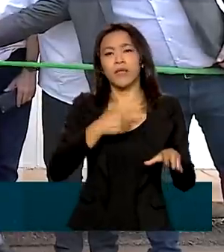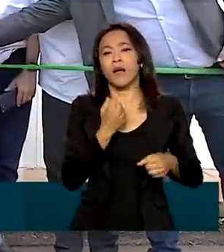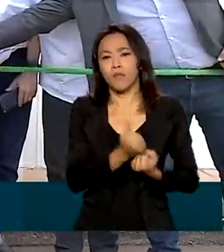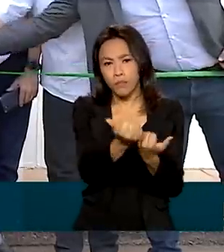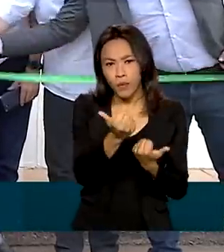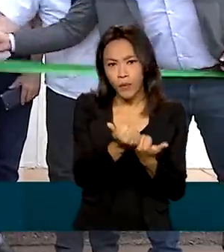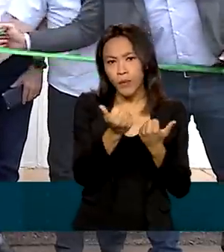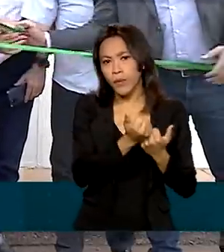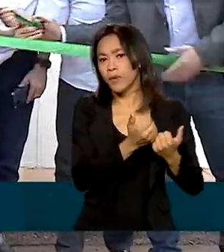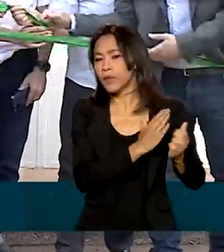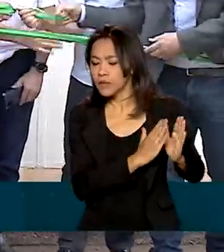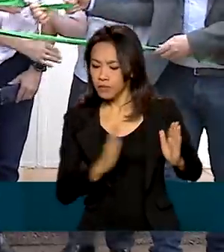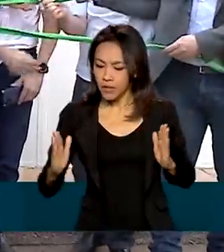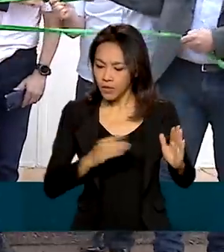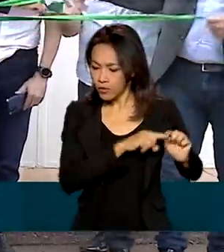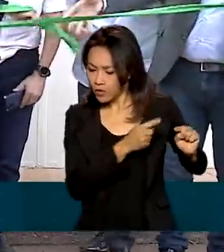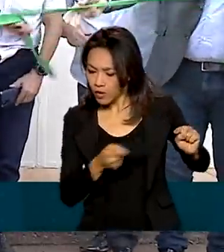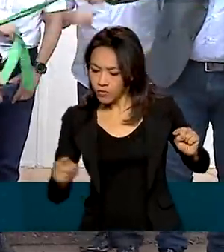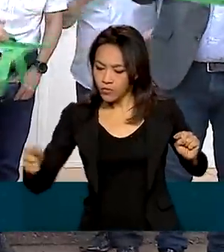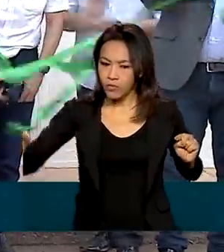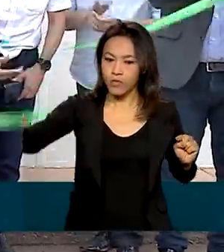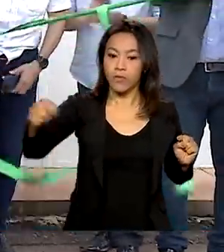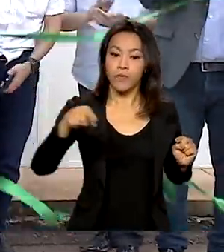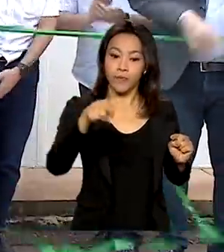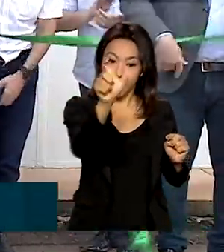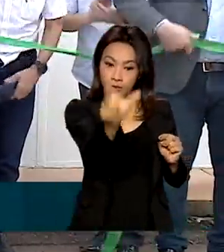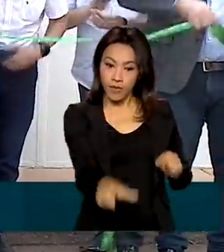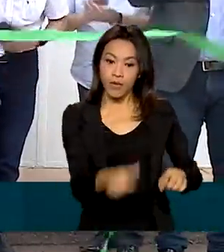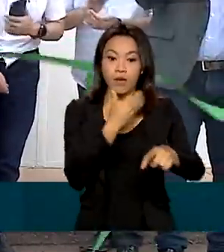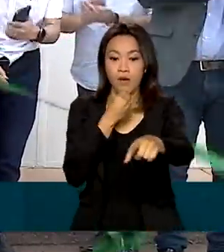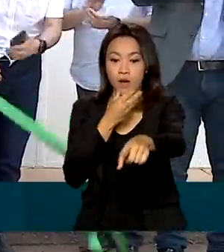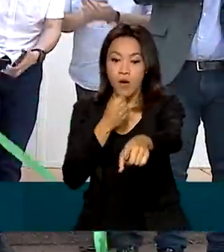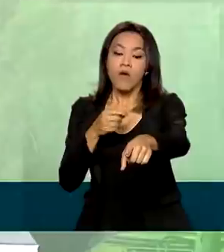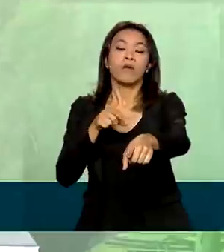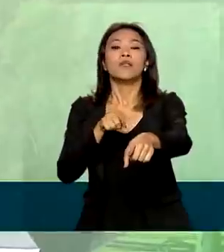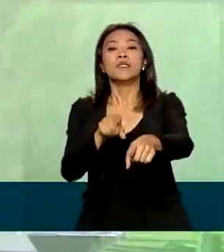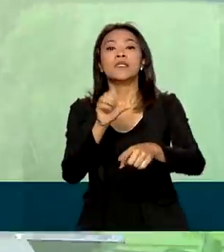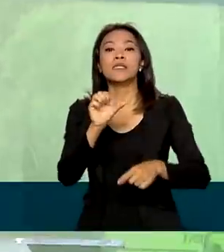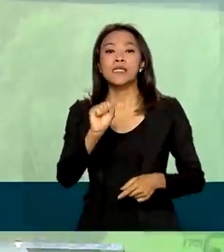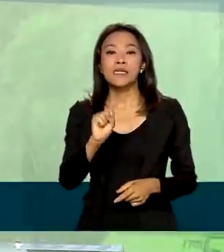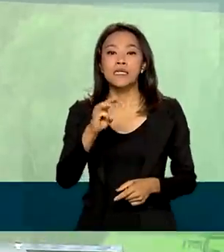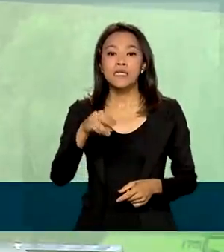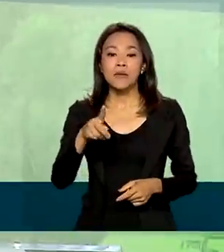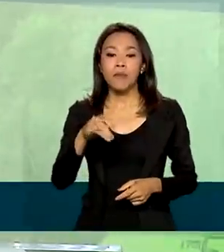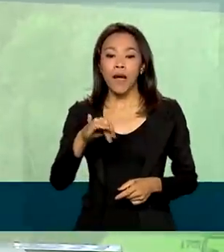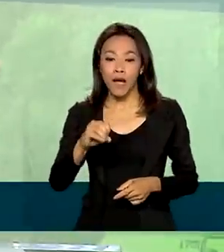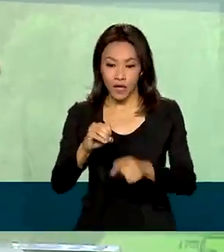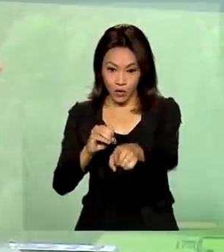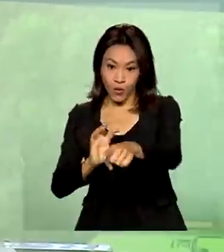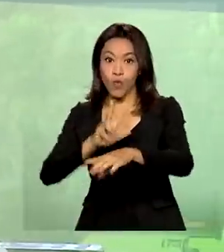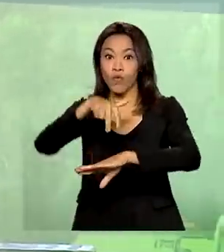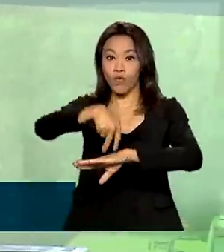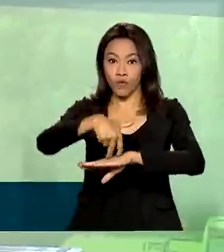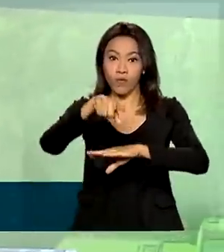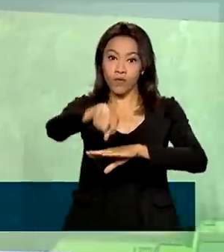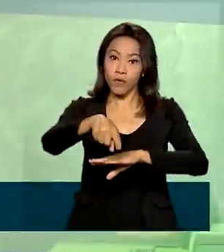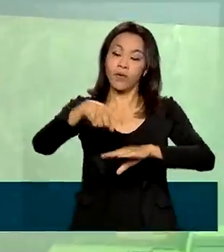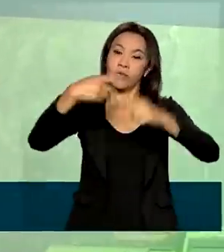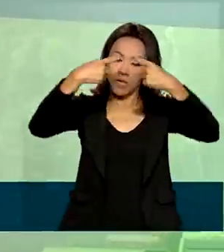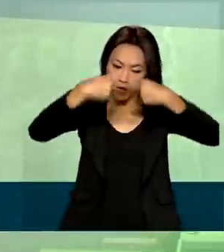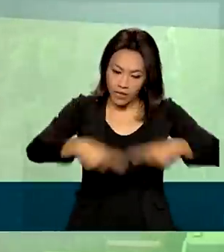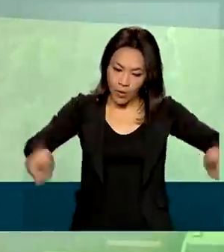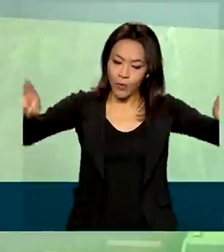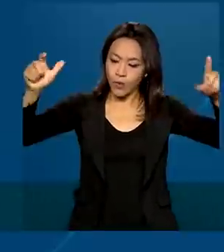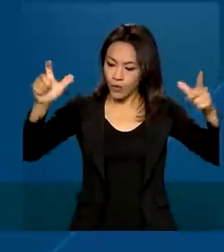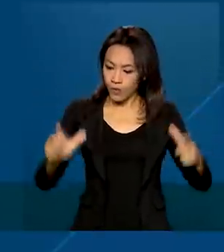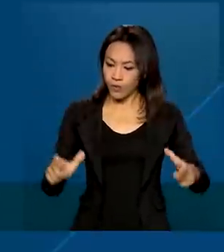ministro da Infraestrutura, Marcelo Sampaio, foi à Anápolis para participar da cerimônia que marcou o início dos serviços operacionais